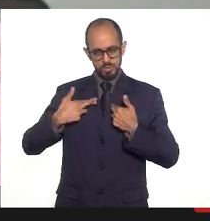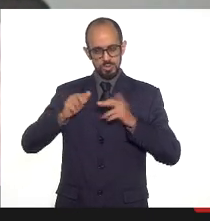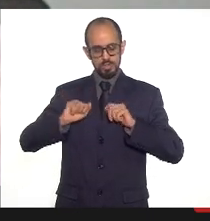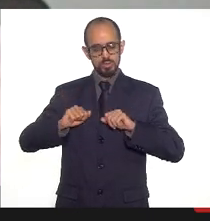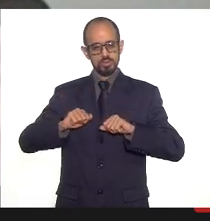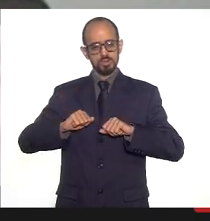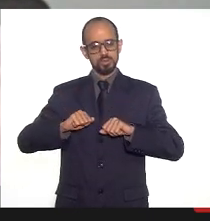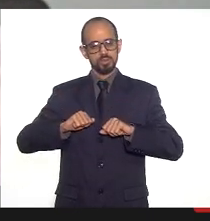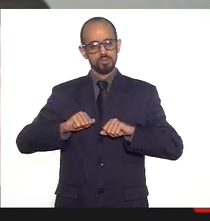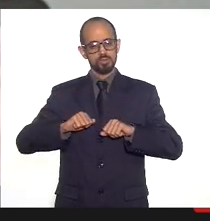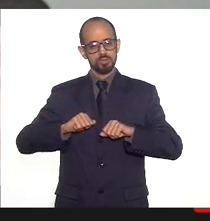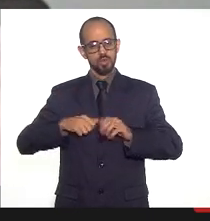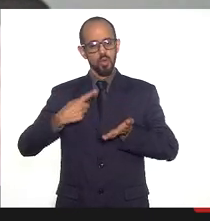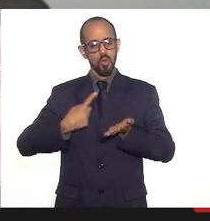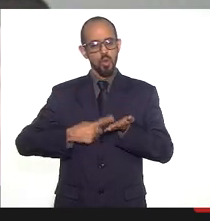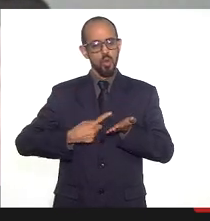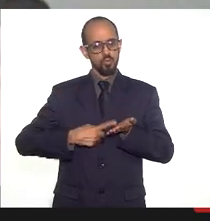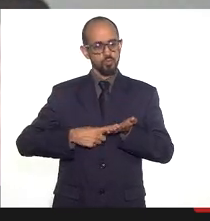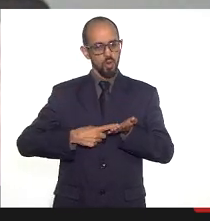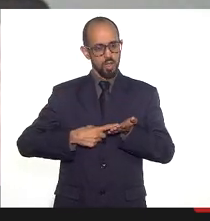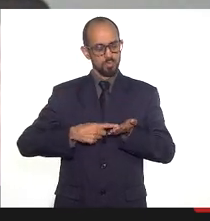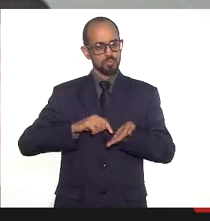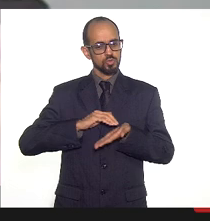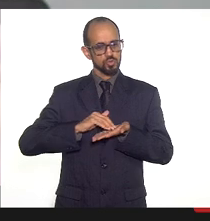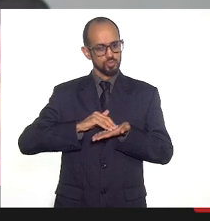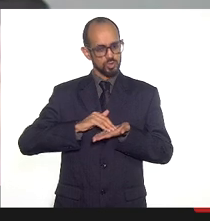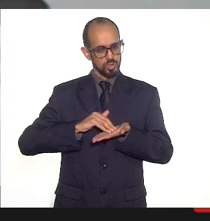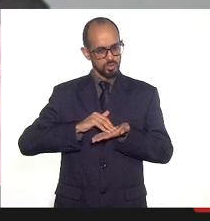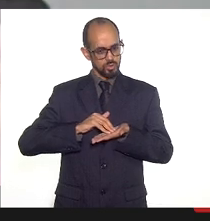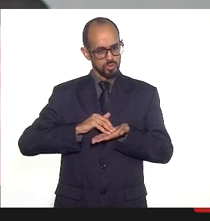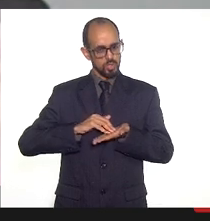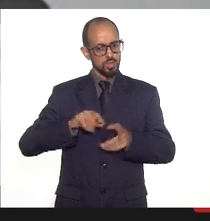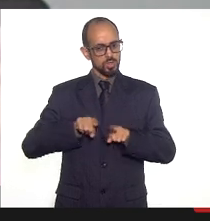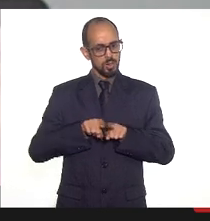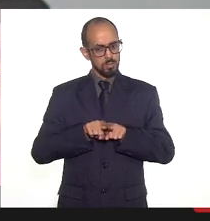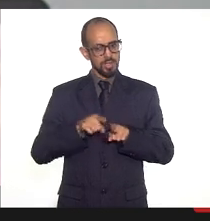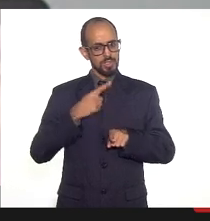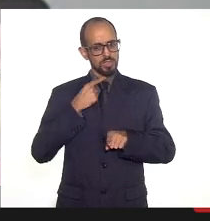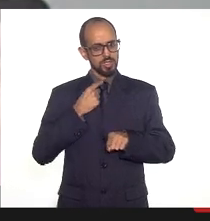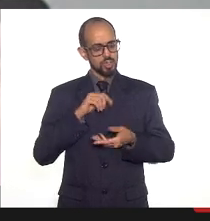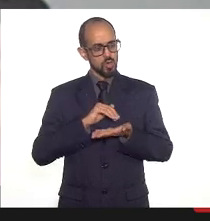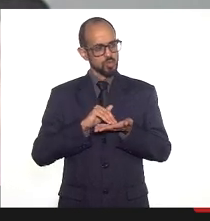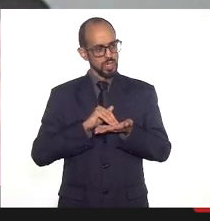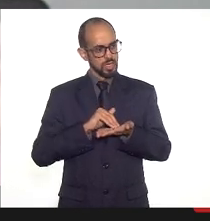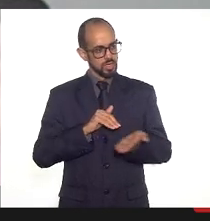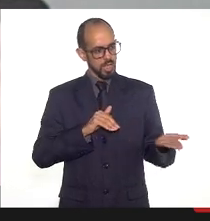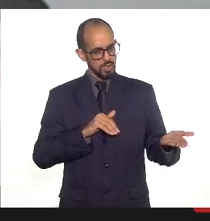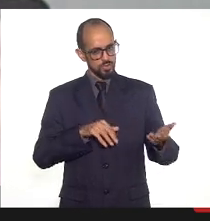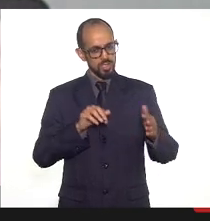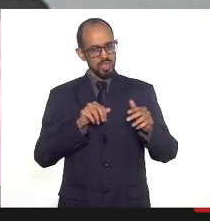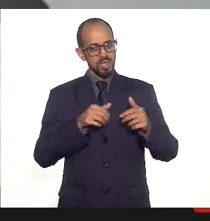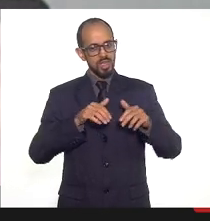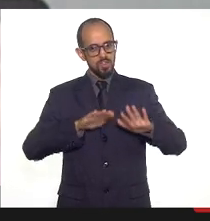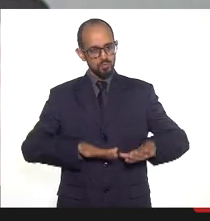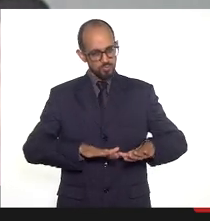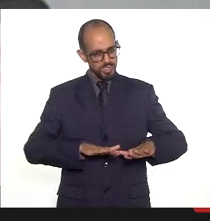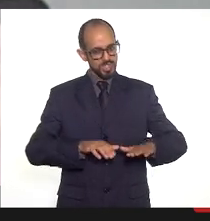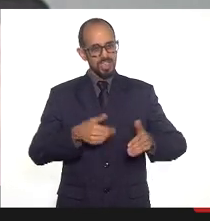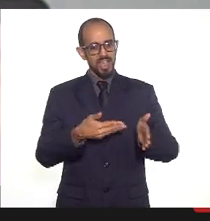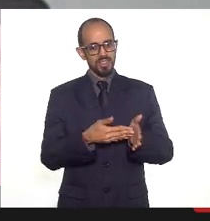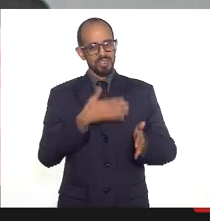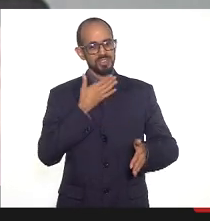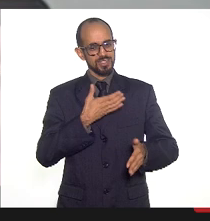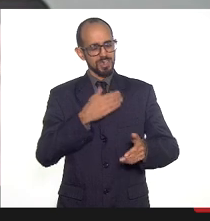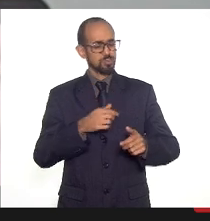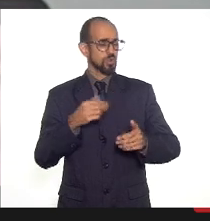cada setor da secretaria de saúde e ao mesmo tempo desejar ao secretário de saúde que ele fique até o final do ano que eu não aguento mais mudança